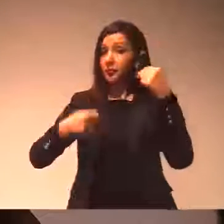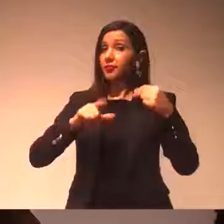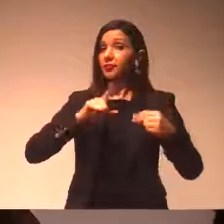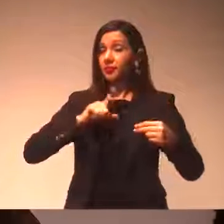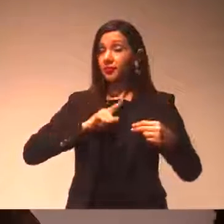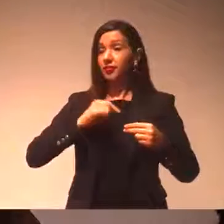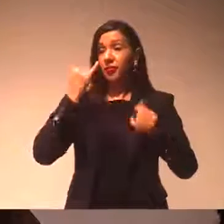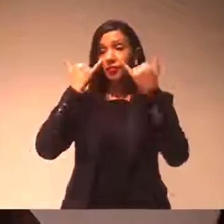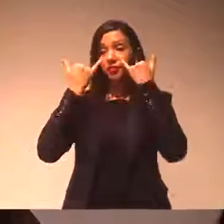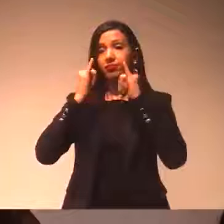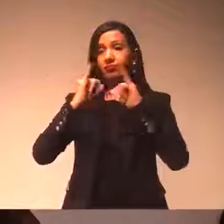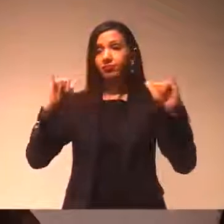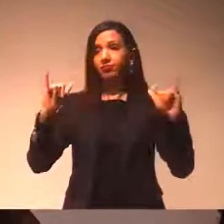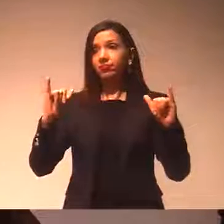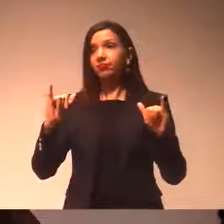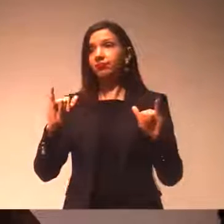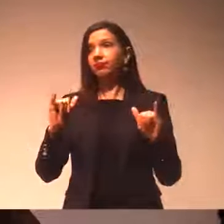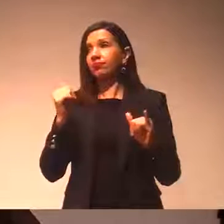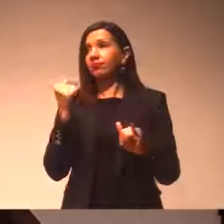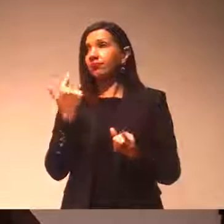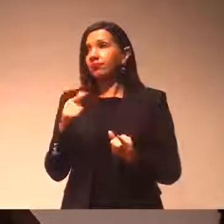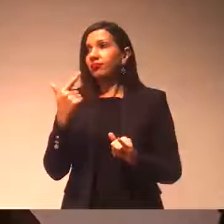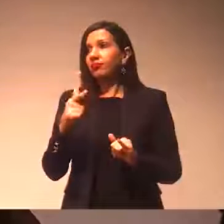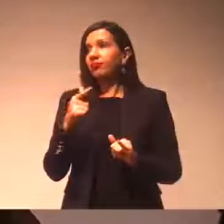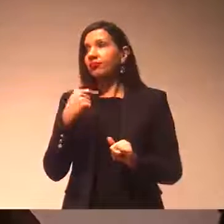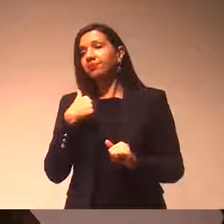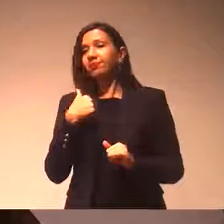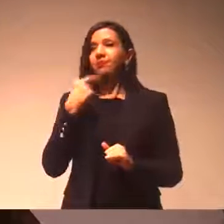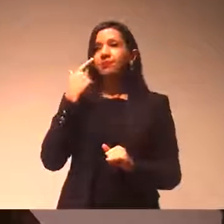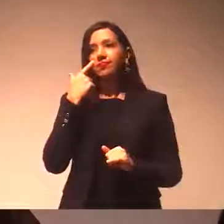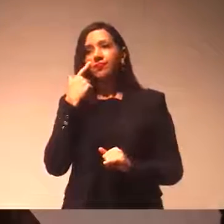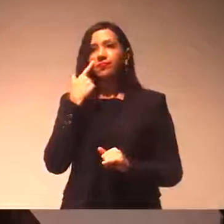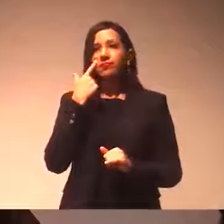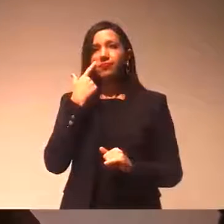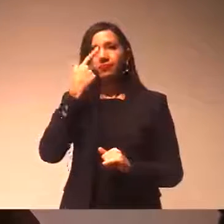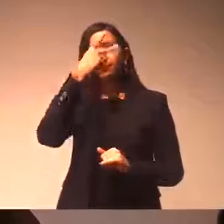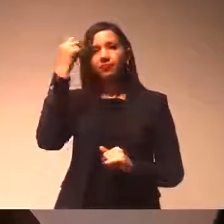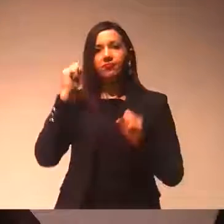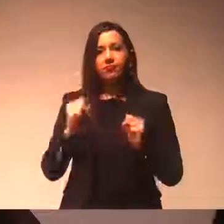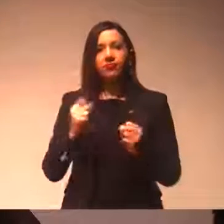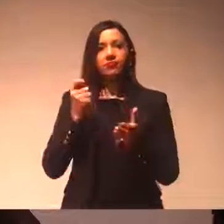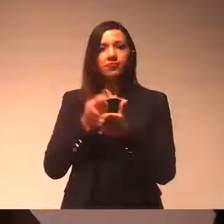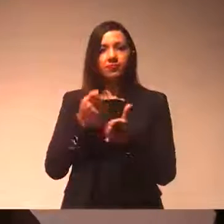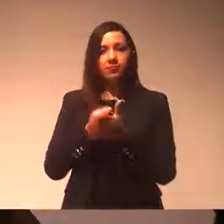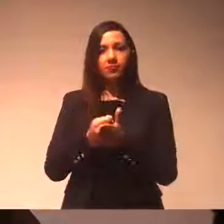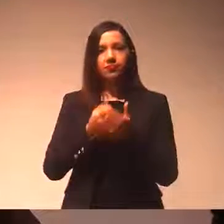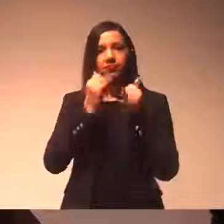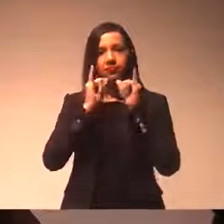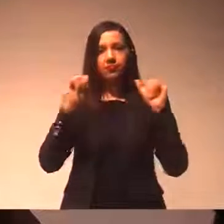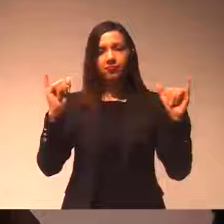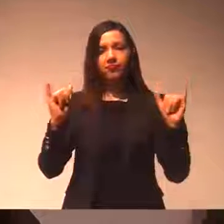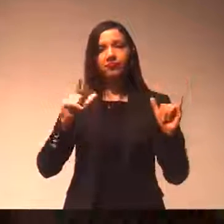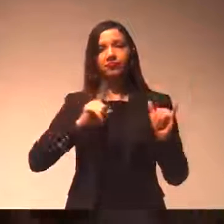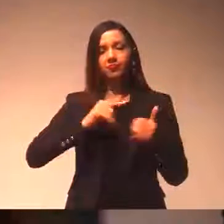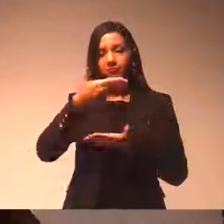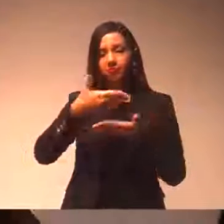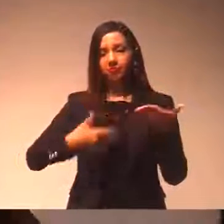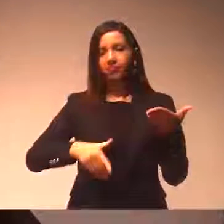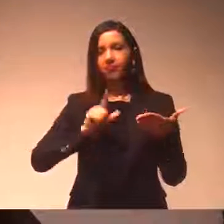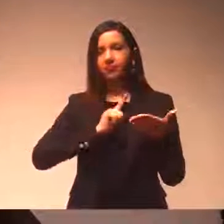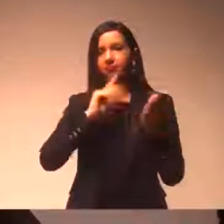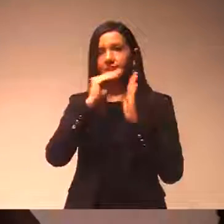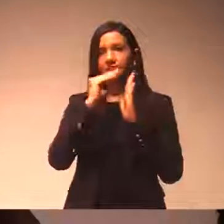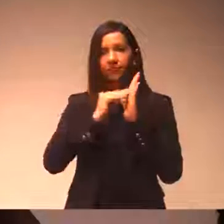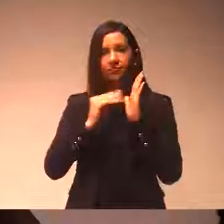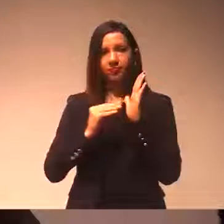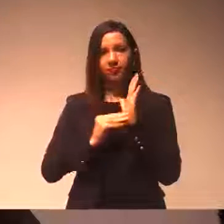está, eu tenho dúvidas se a prefeitura pode exigir que essas informações sejam prestadas. Mas o poder legislativo,